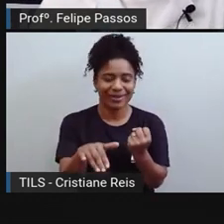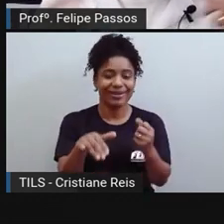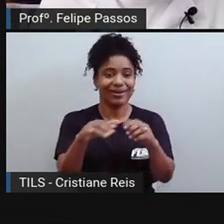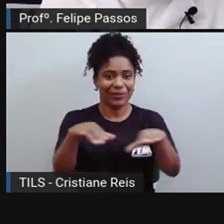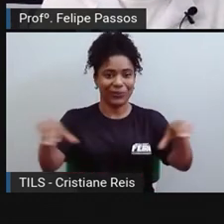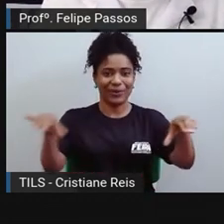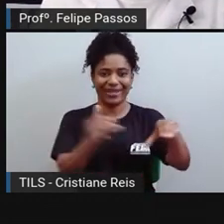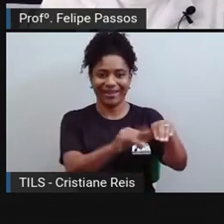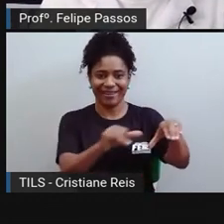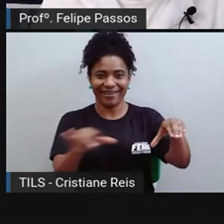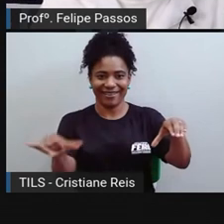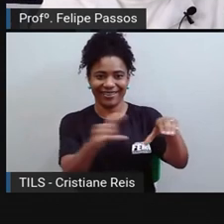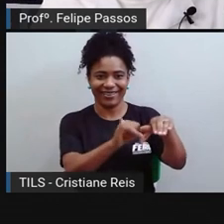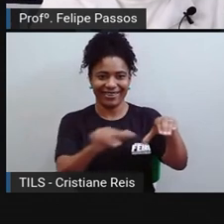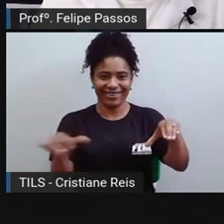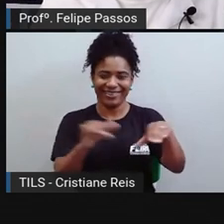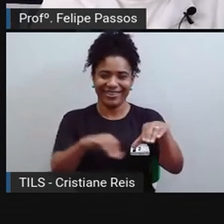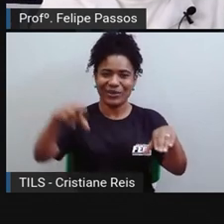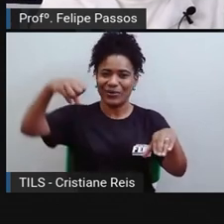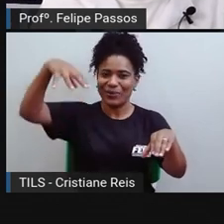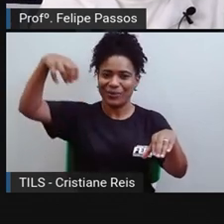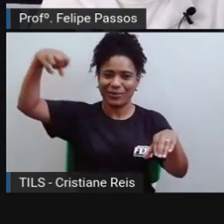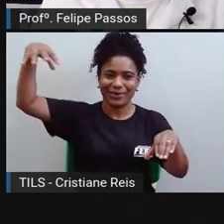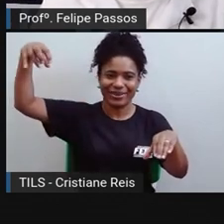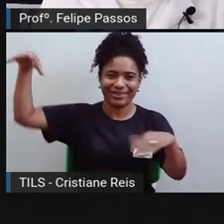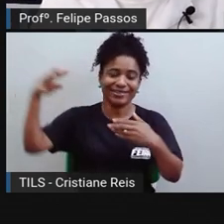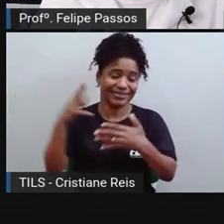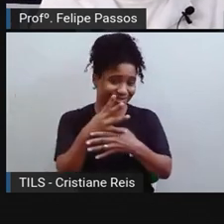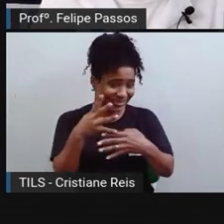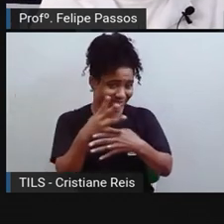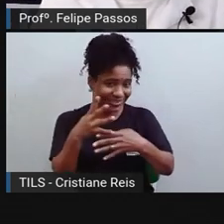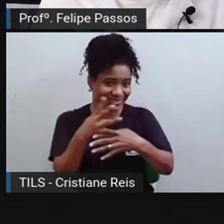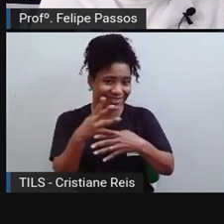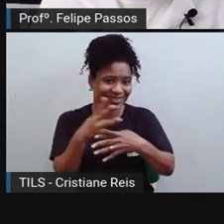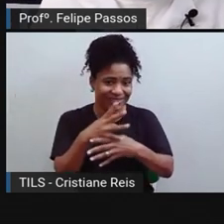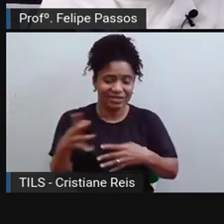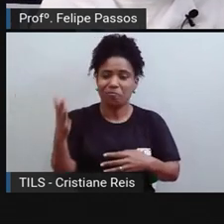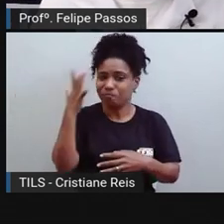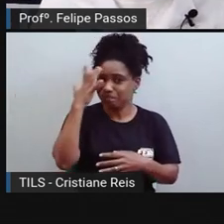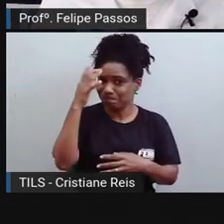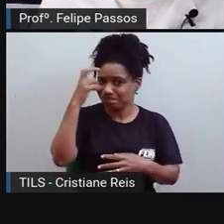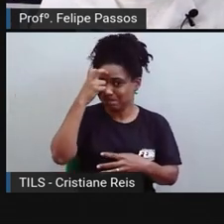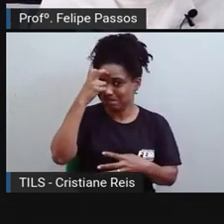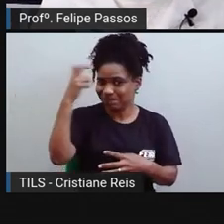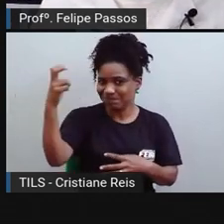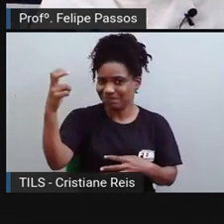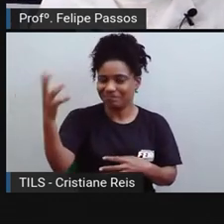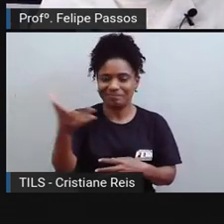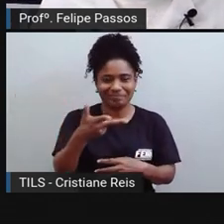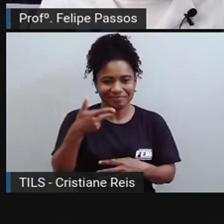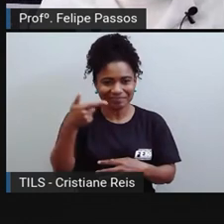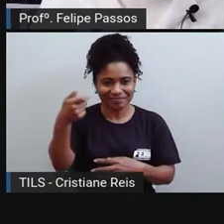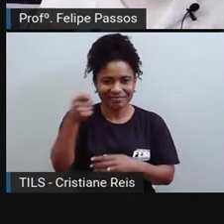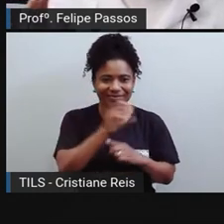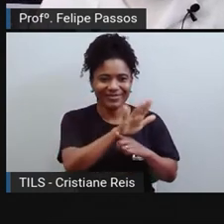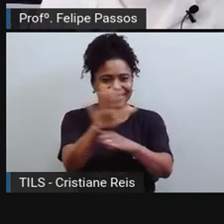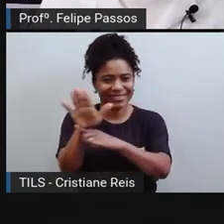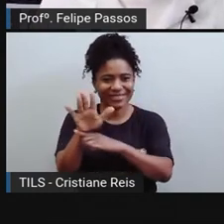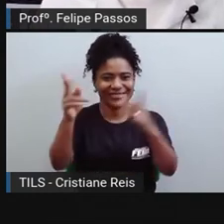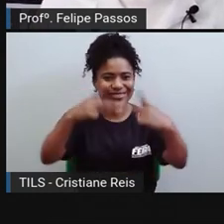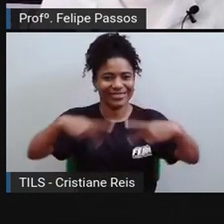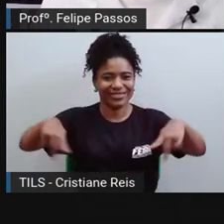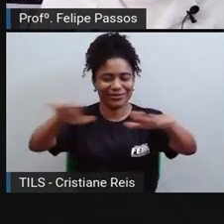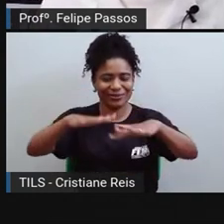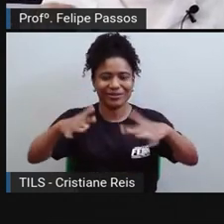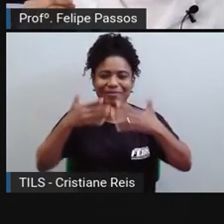que usam essas tecnologias para melhorar a vida no centro urbano. Então, qual